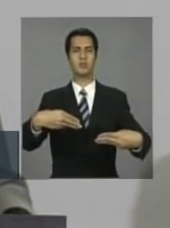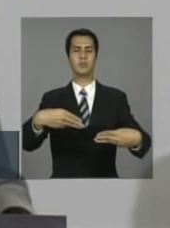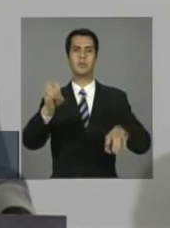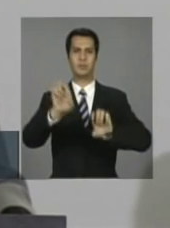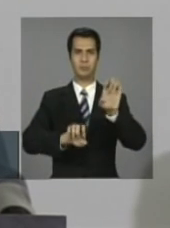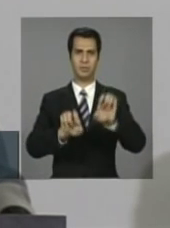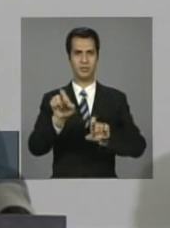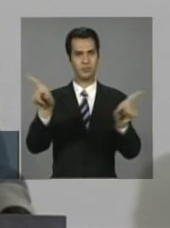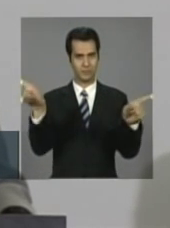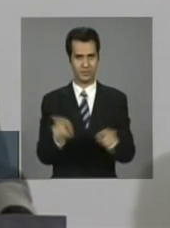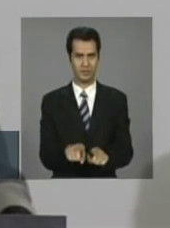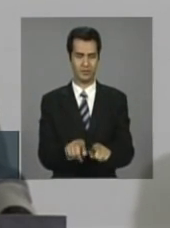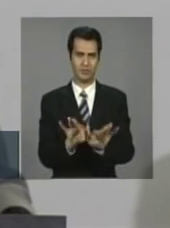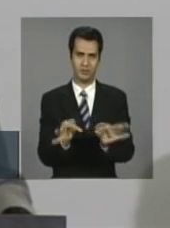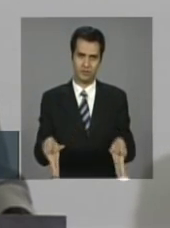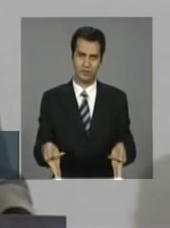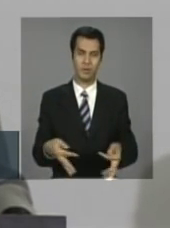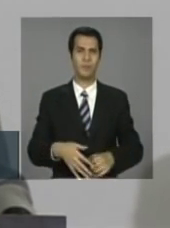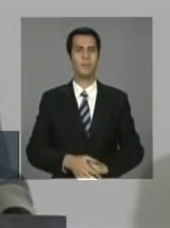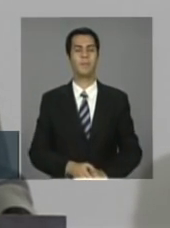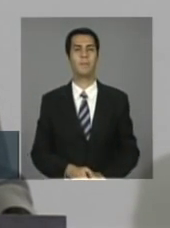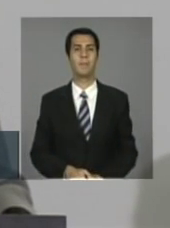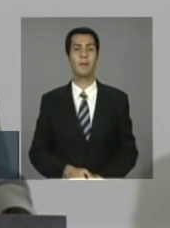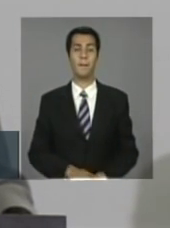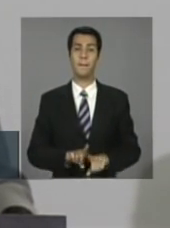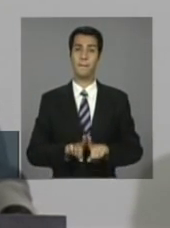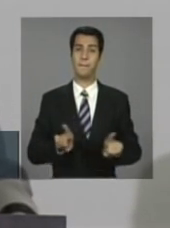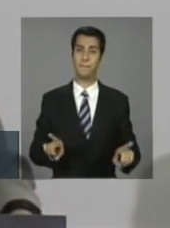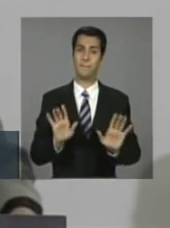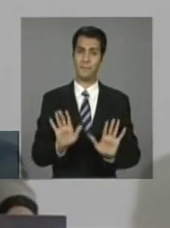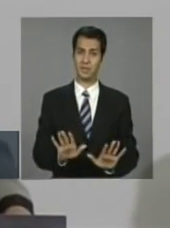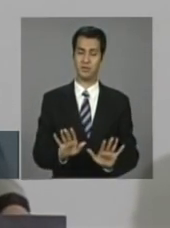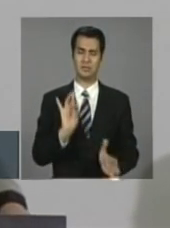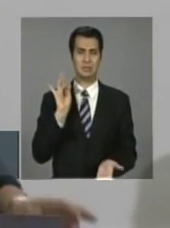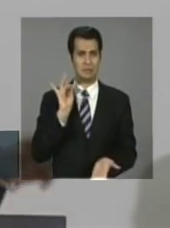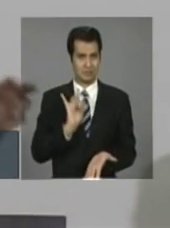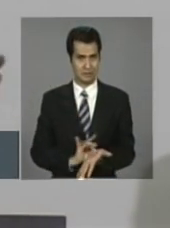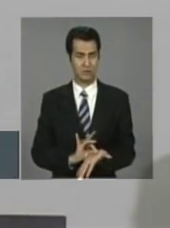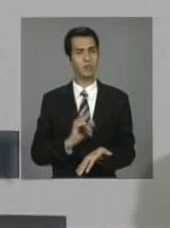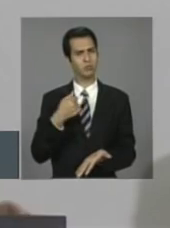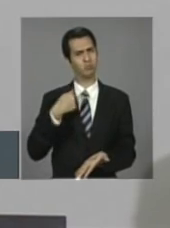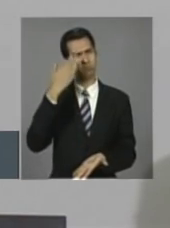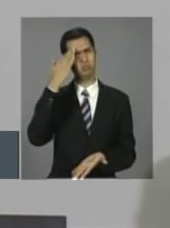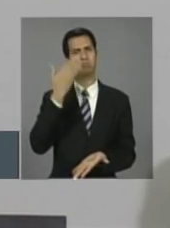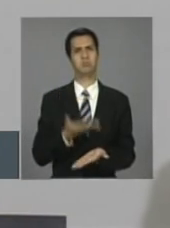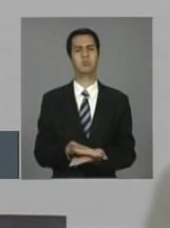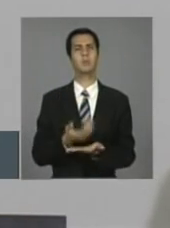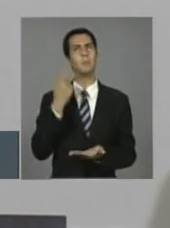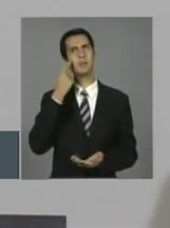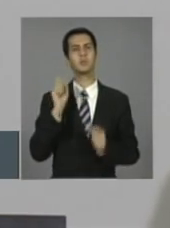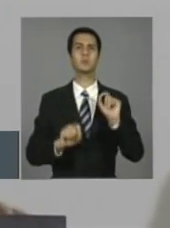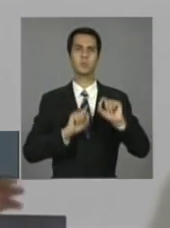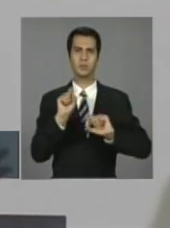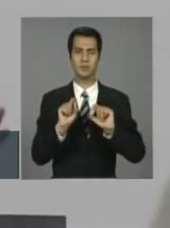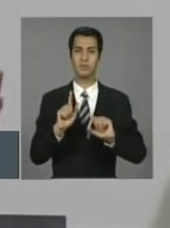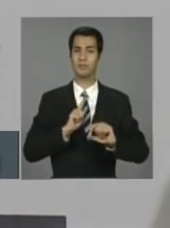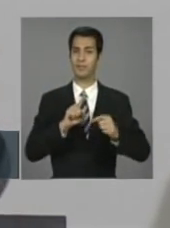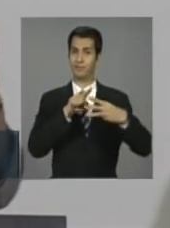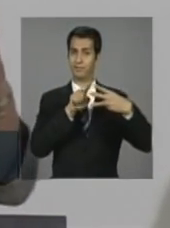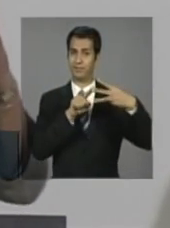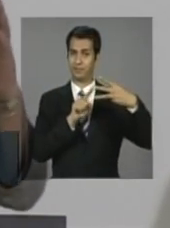pequena empresa. Mas, na verdade, eu acredito que tem três aspectos